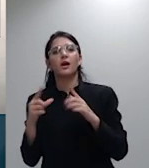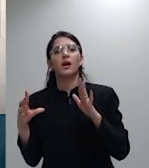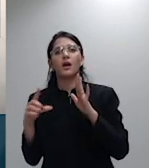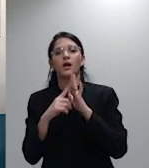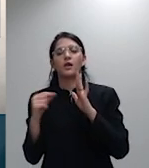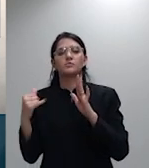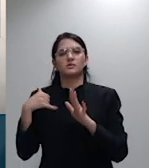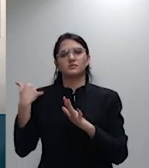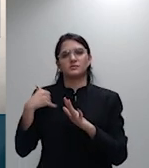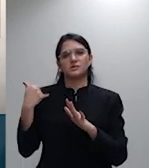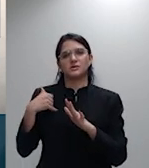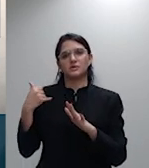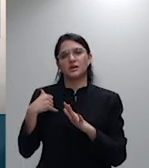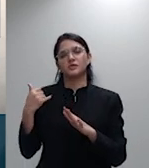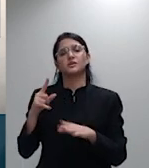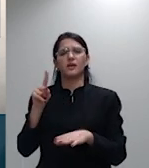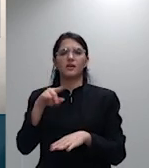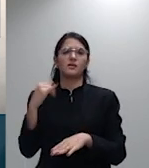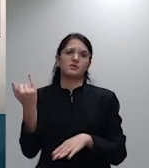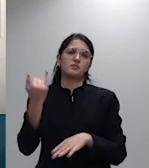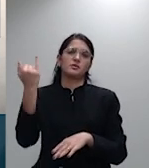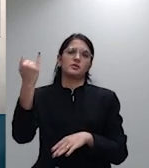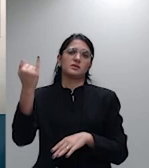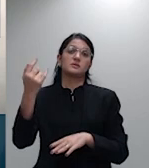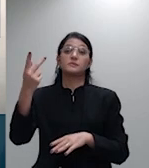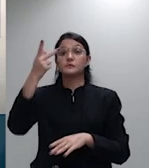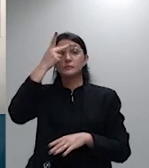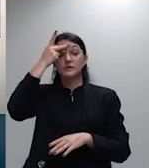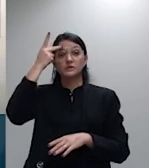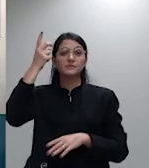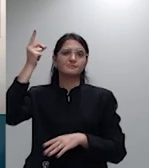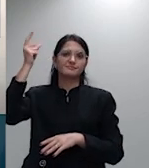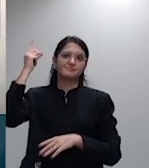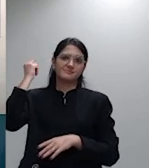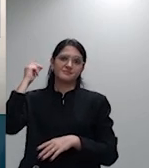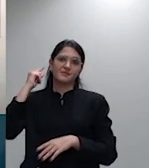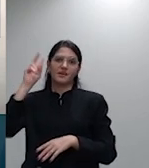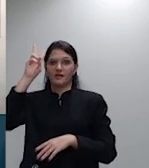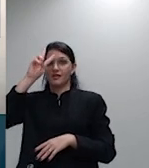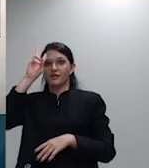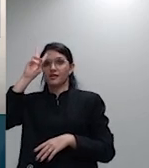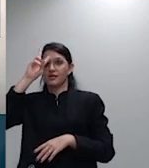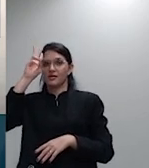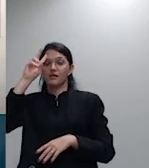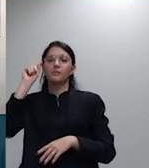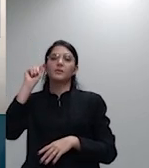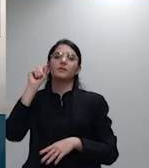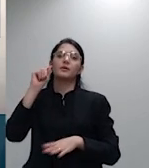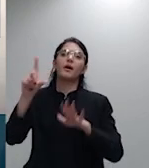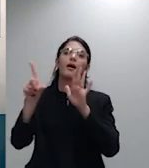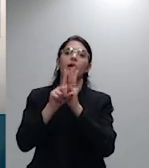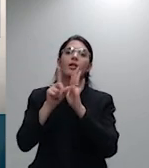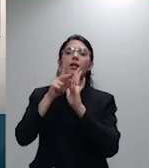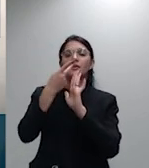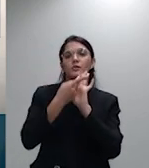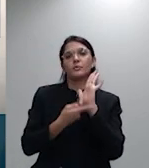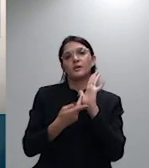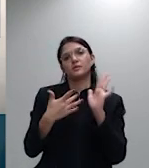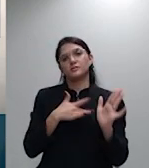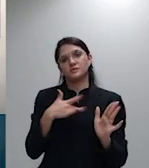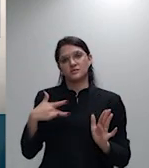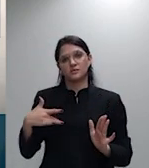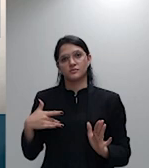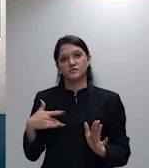importante os mais antigos não se lembrar que a lei dos planos de saúde quando foi criada não existia nem a MS